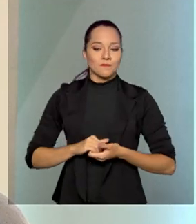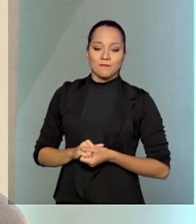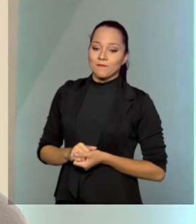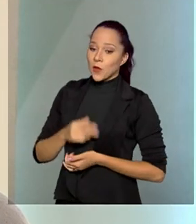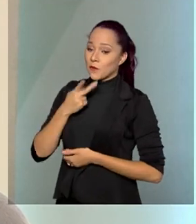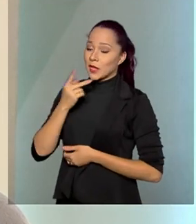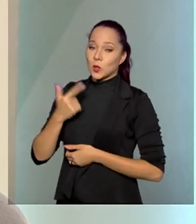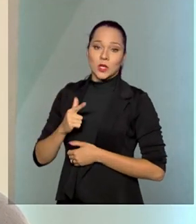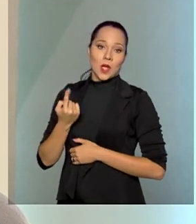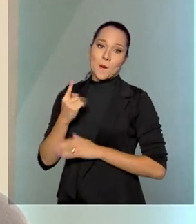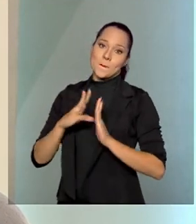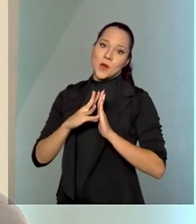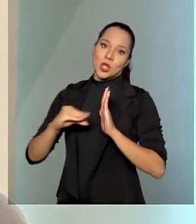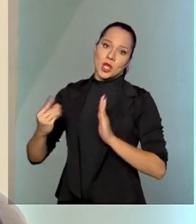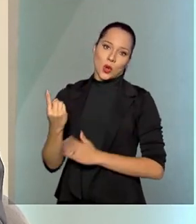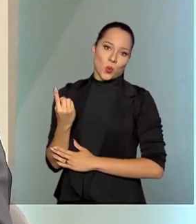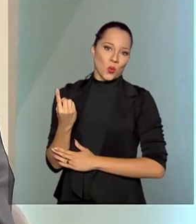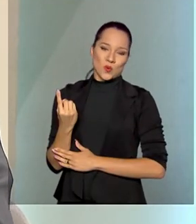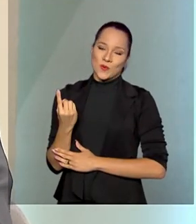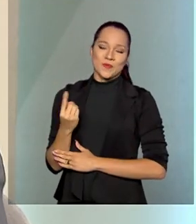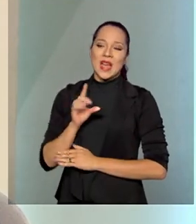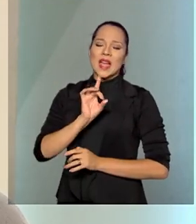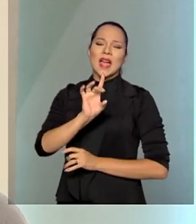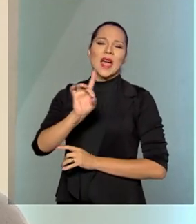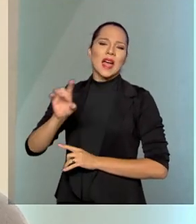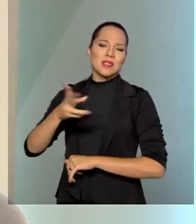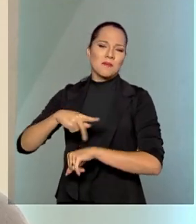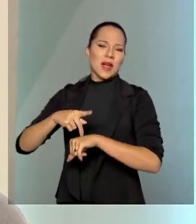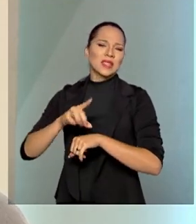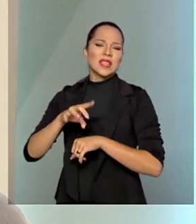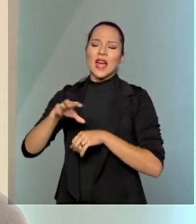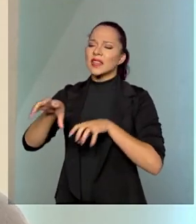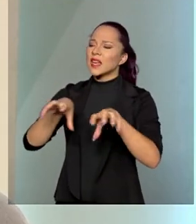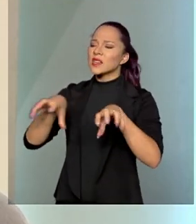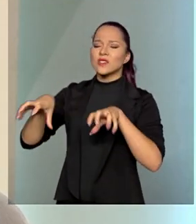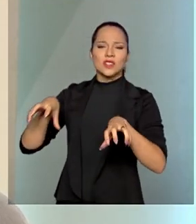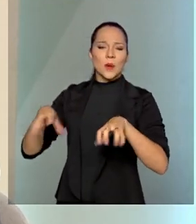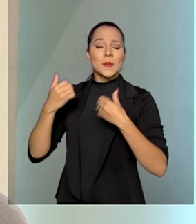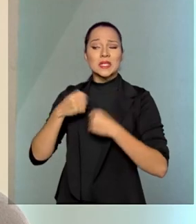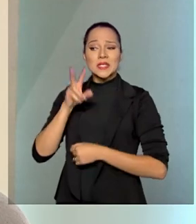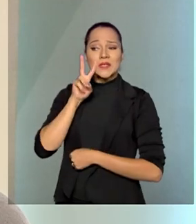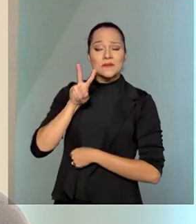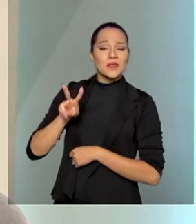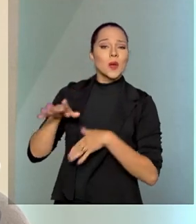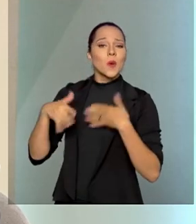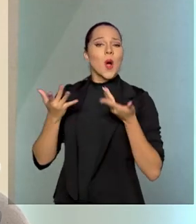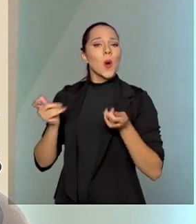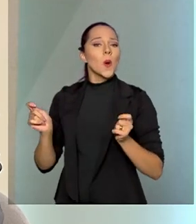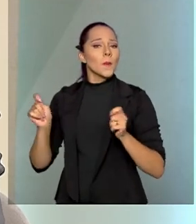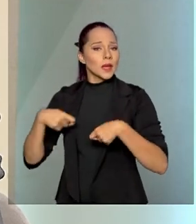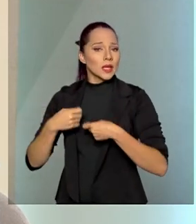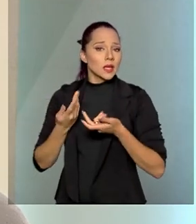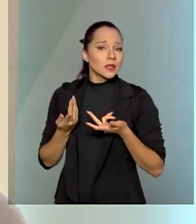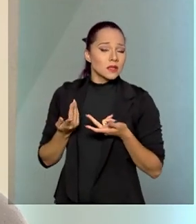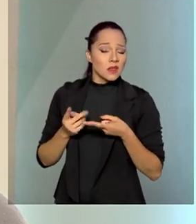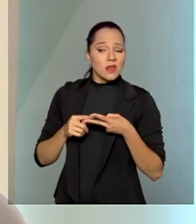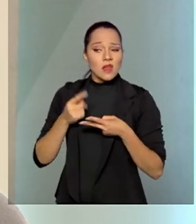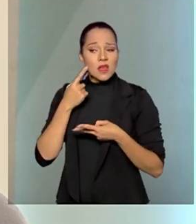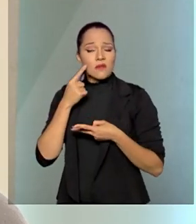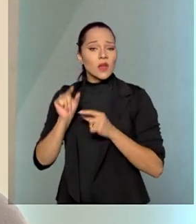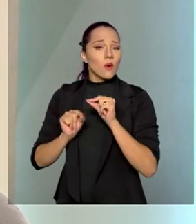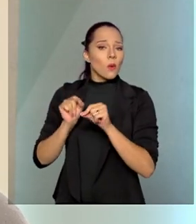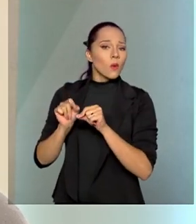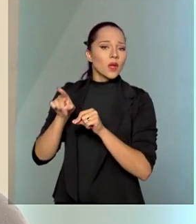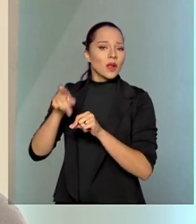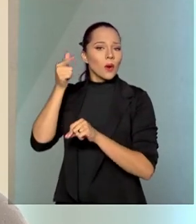existe um modelo único. Cada país, cada região tem que ver as suas competências e aquilo que